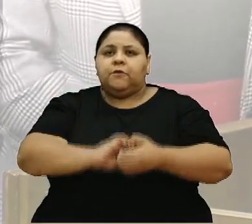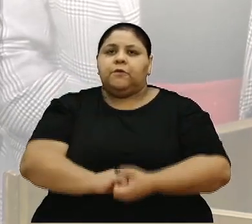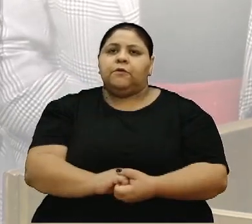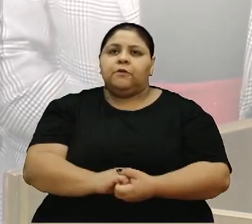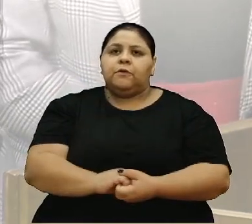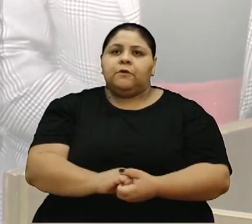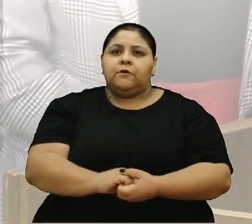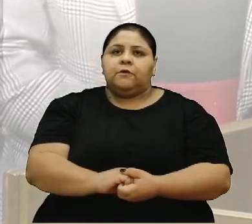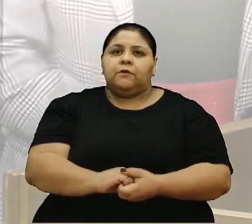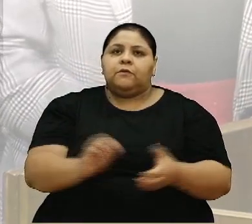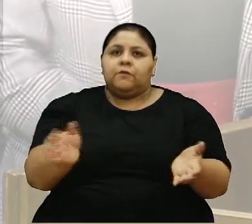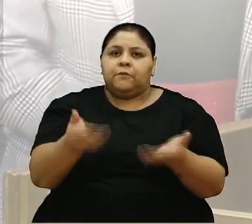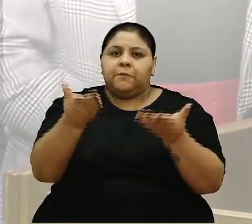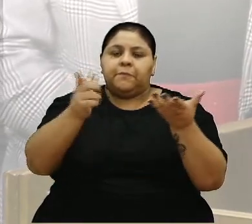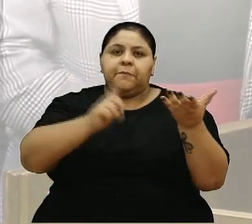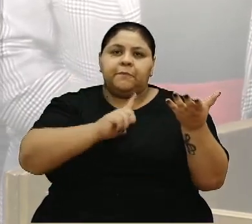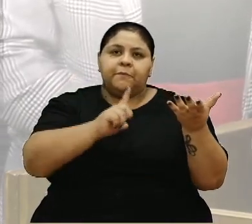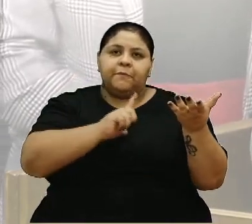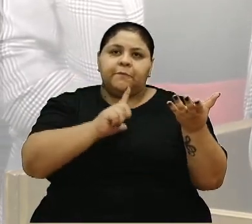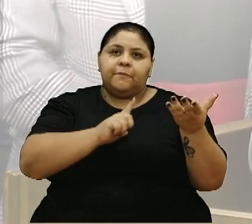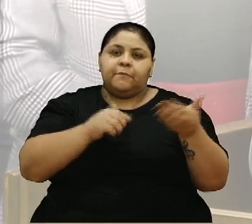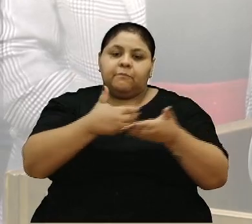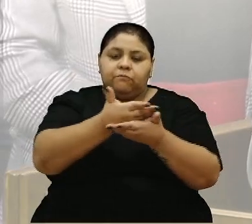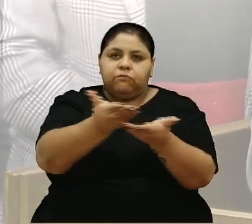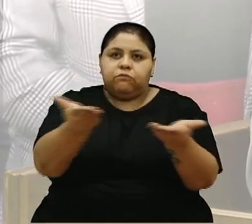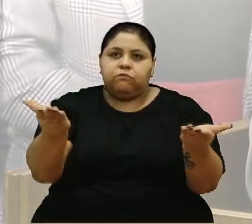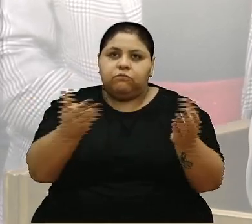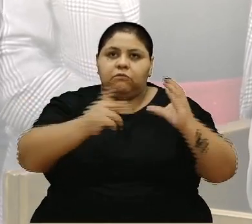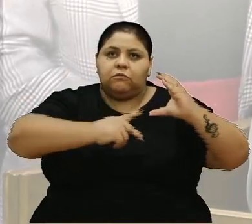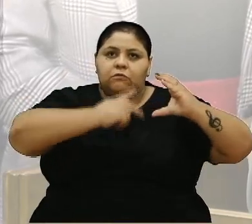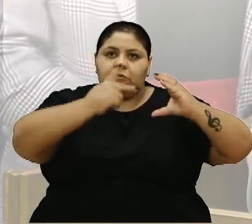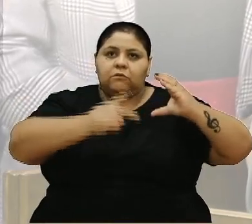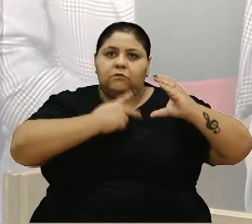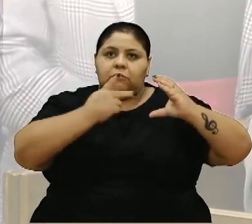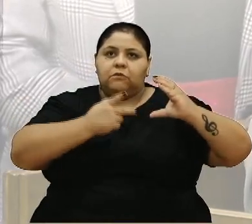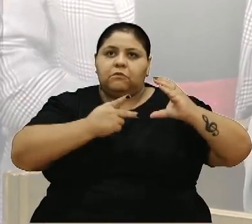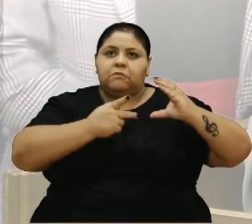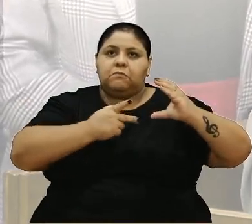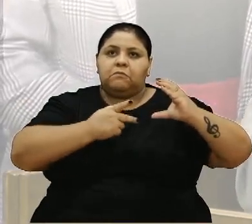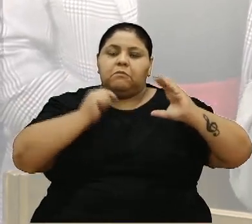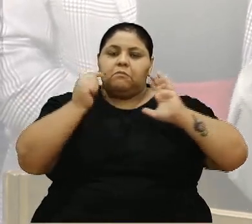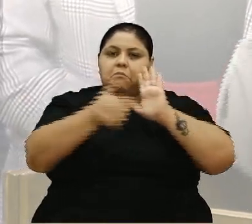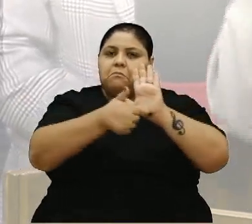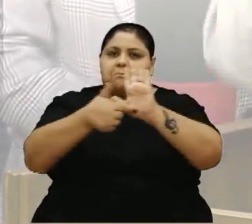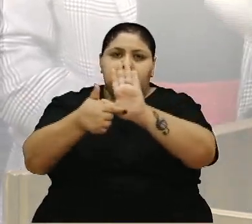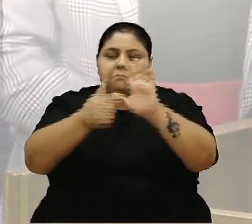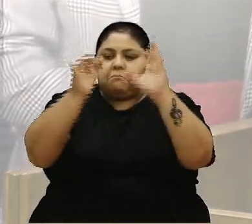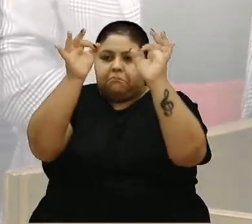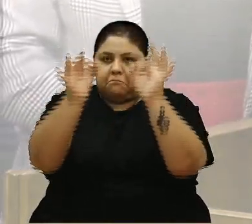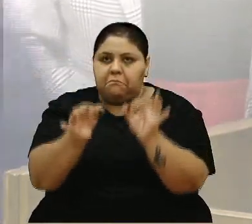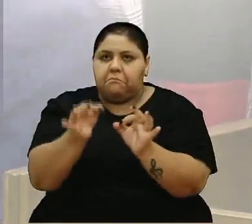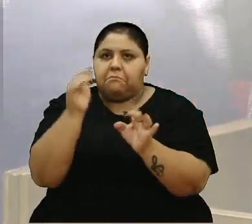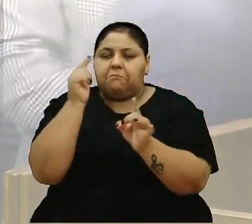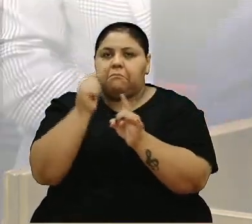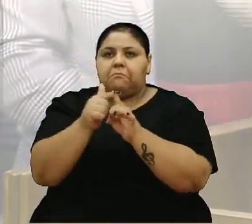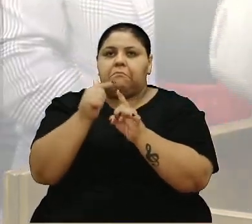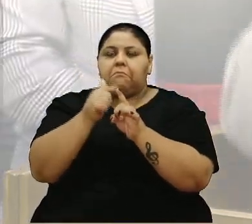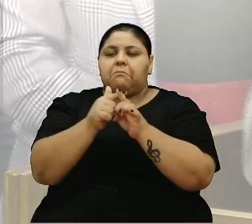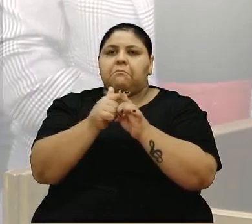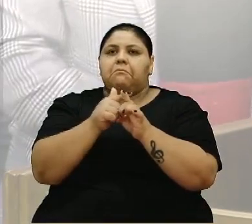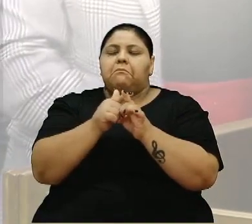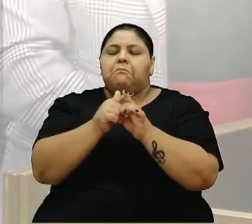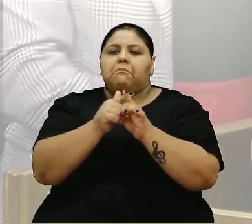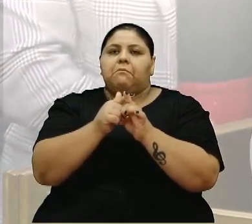vereadores, lá na festa que estiveram lá no espaço da Câmara de Vereadores e uma cobertura muito bacana, inclusive, pelo compilado de